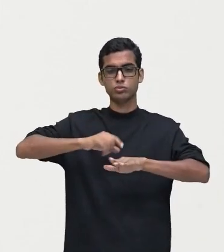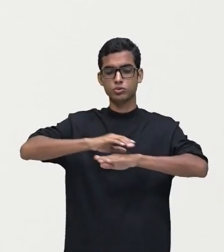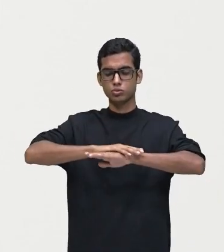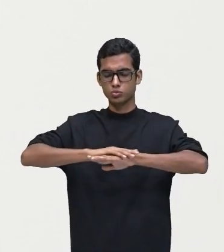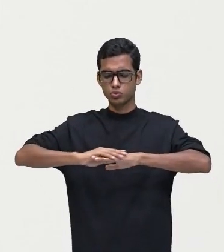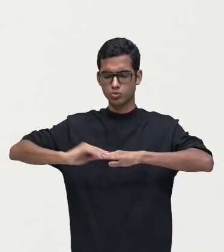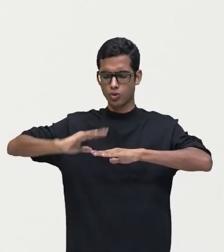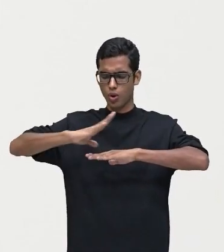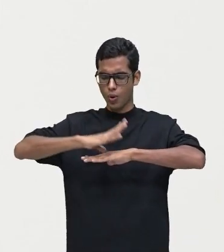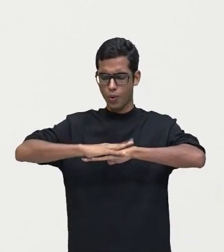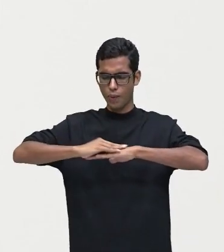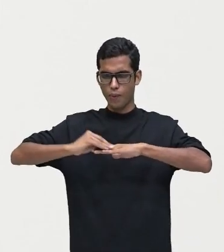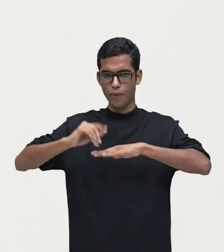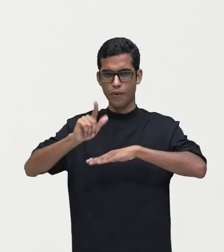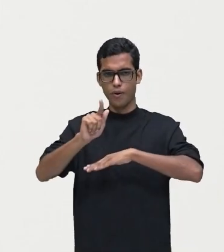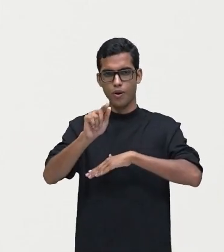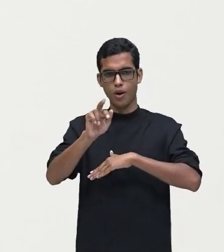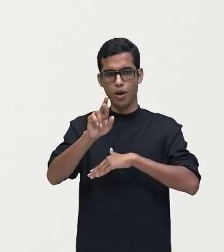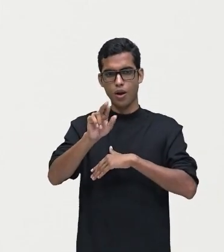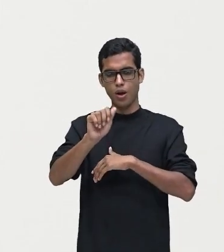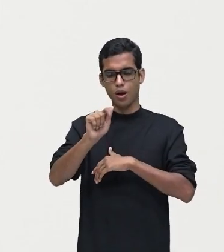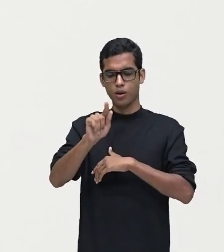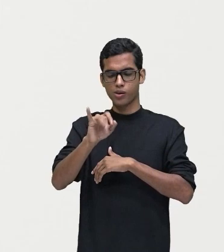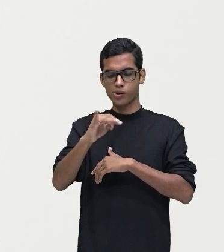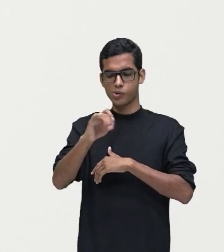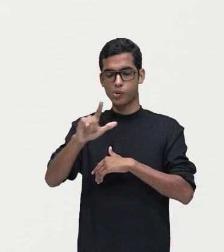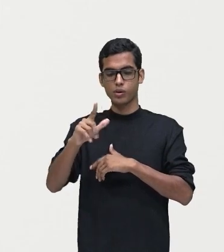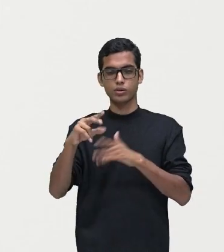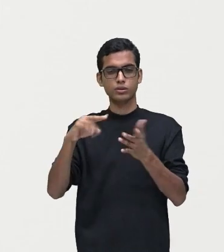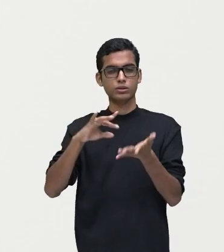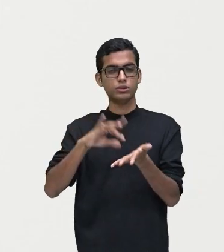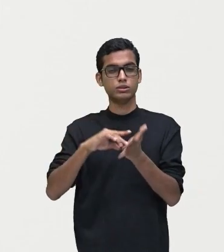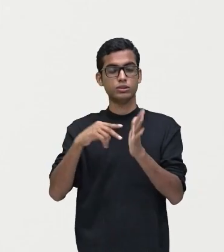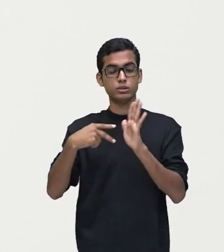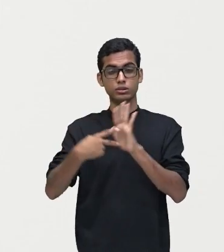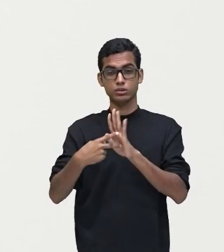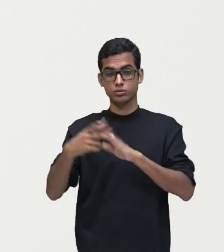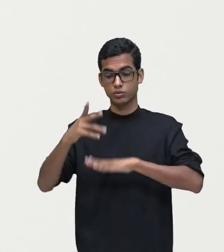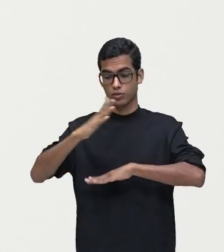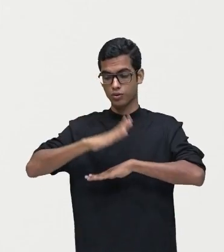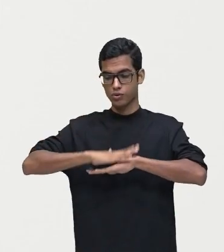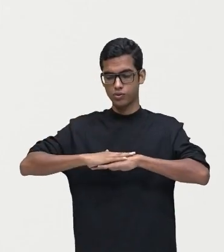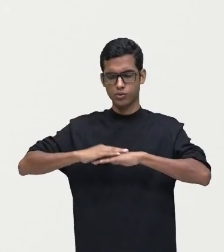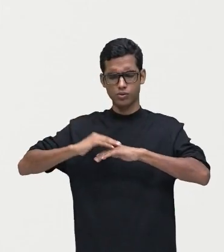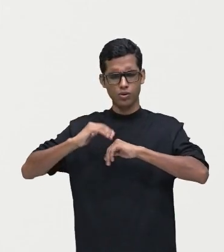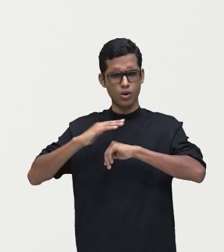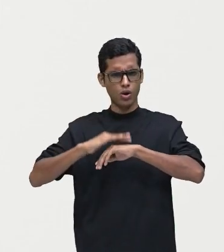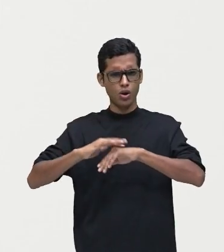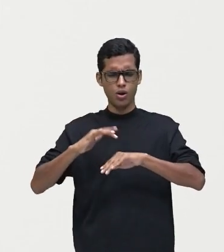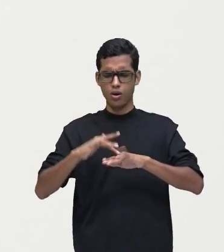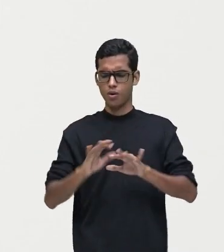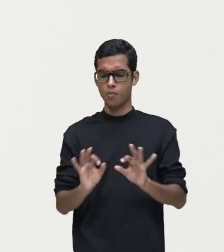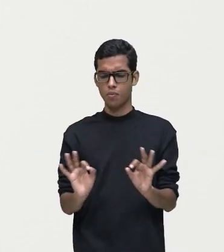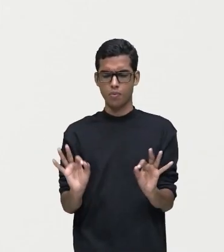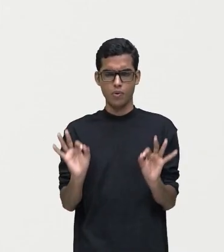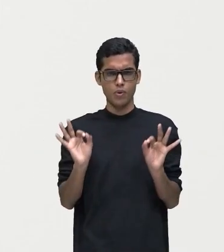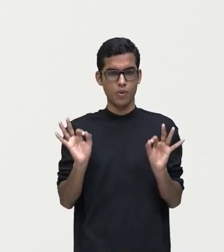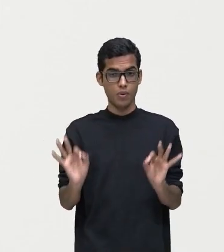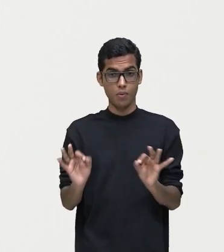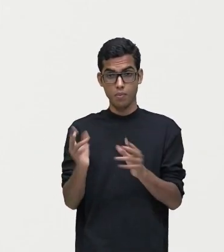observem, o pé gracio, gracioso, delicado, certo? Perceba que a Iracema andava com o pé